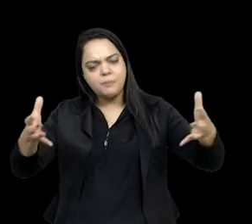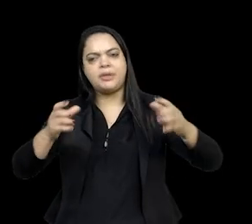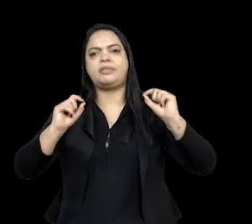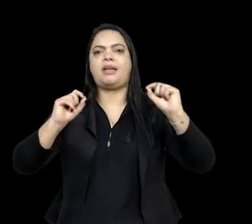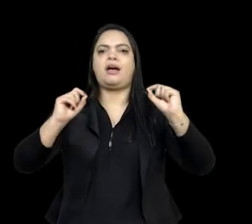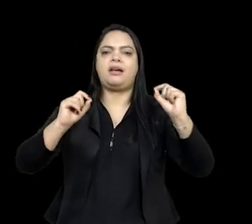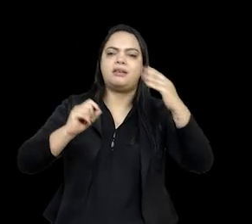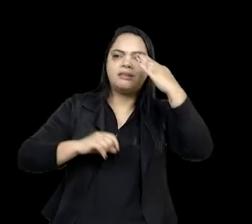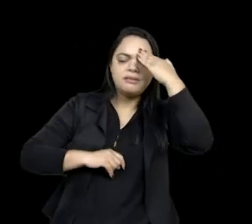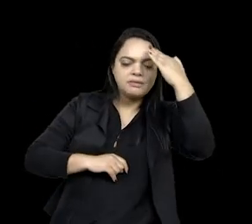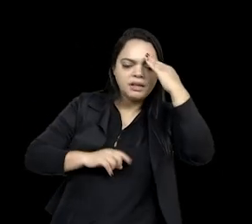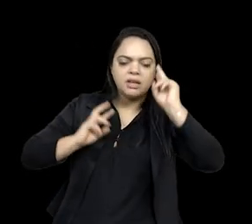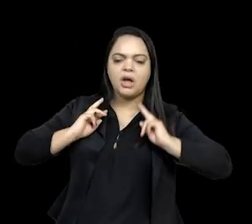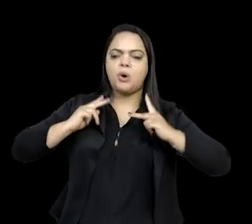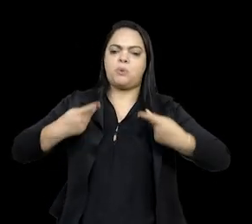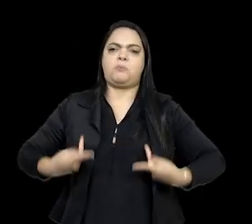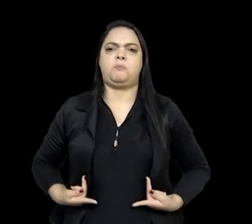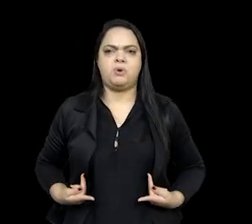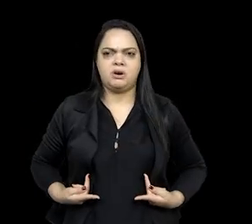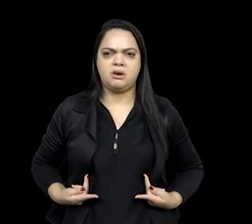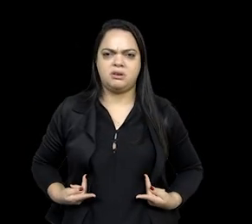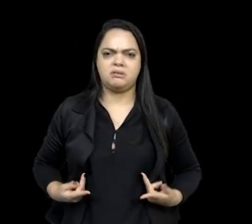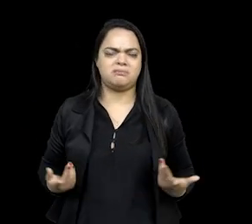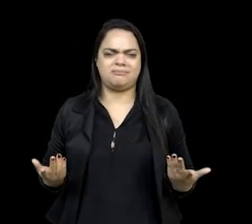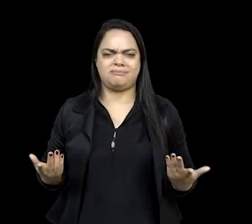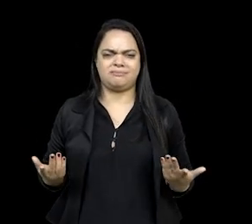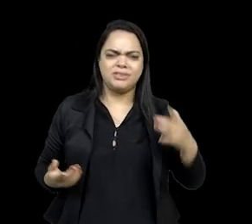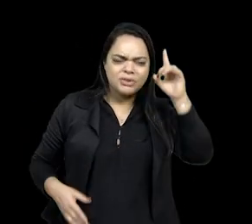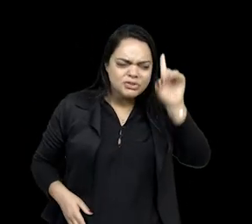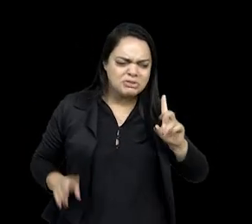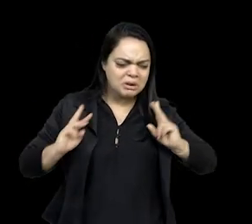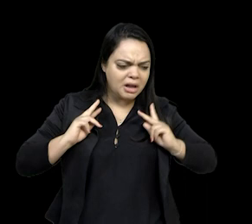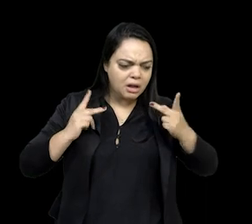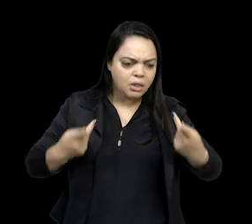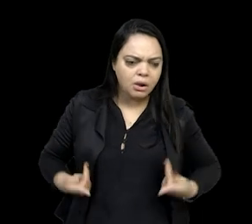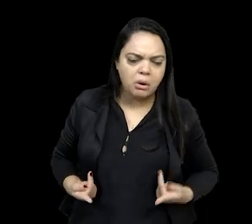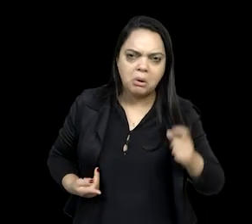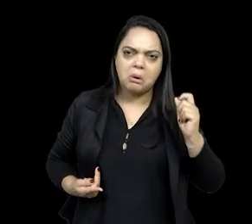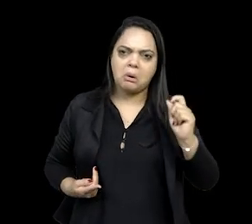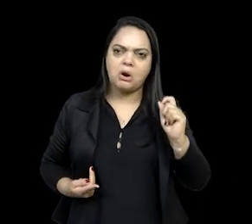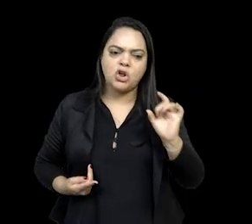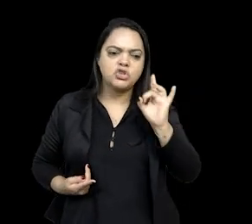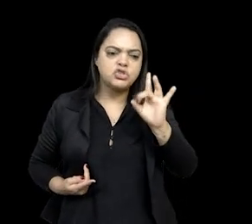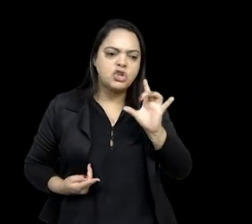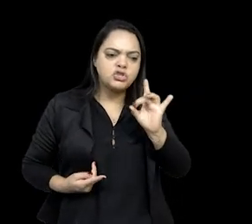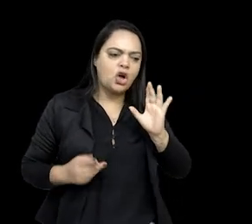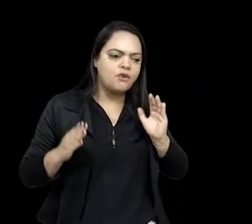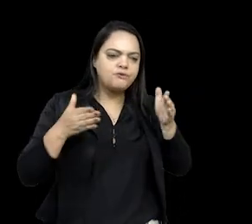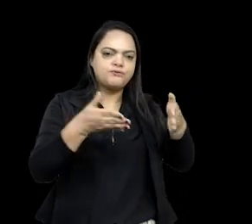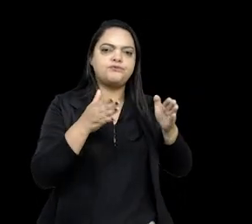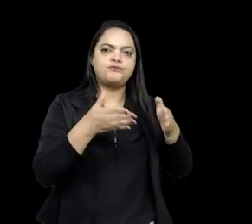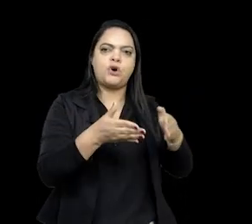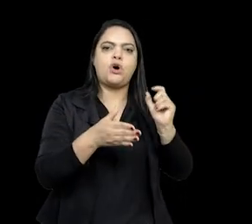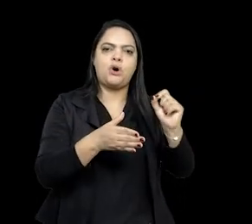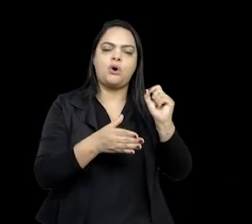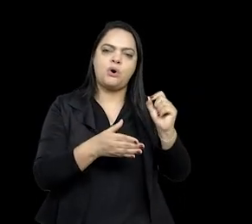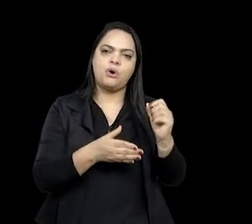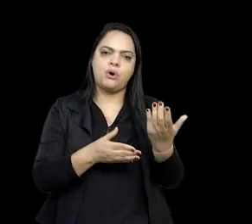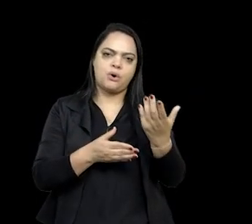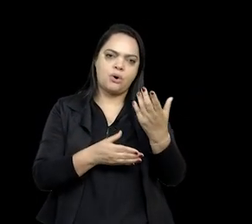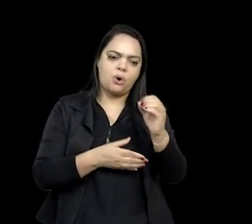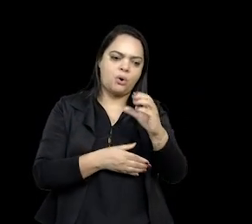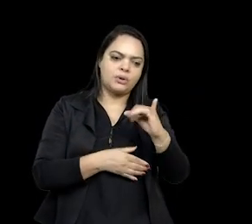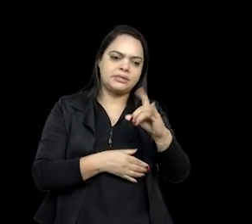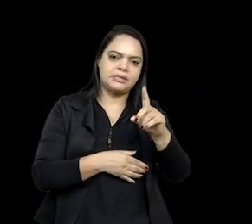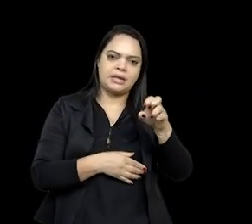noção do que é humano, de fazer com que os direitos humanos não sejam restritos apenas aos homens brancos ocidentais, mas